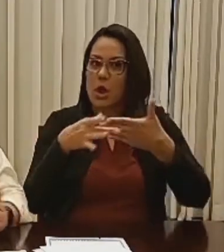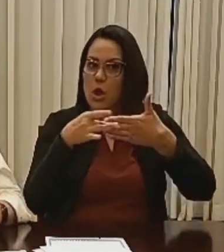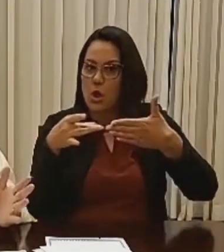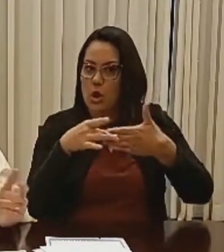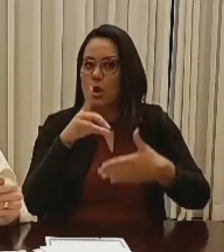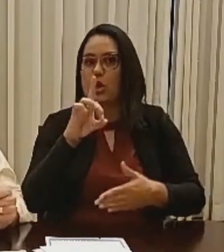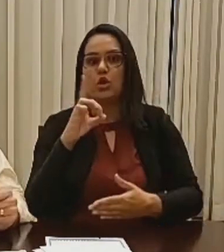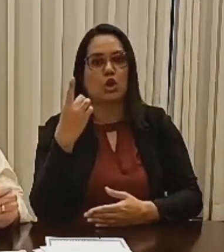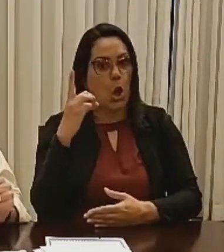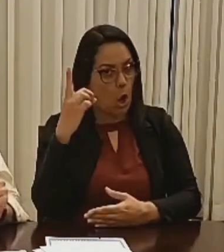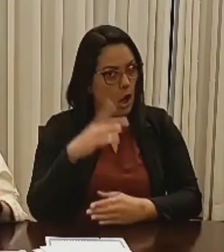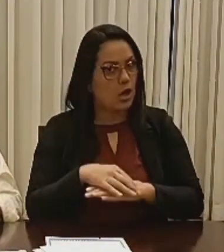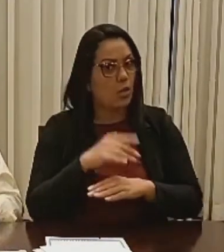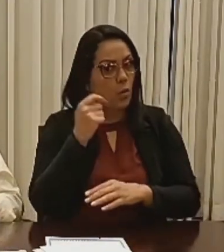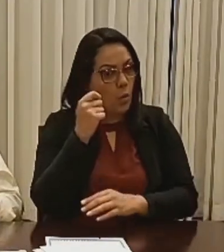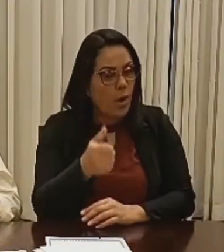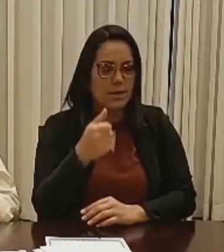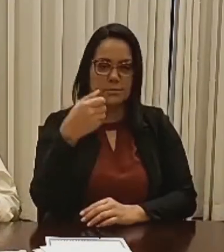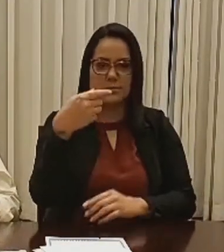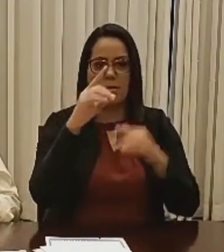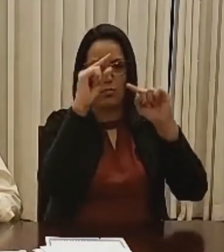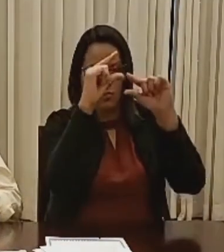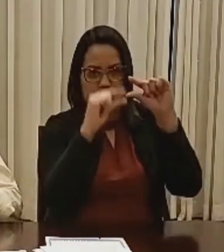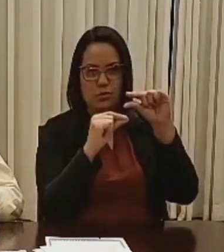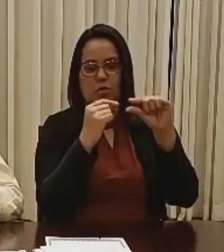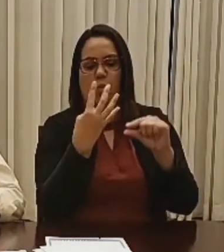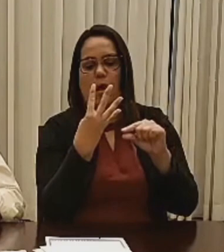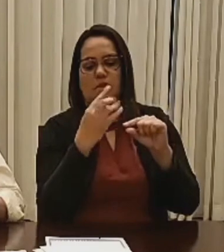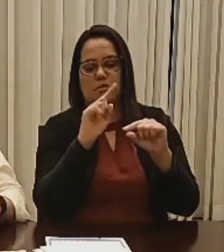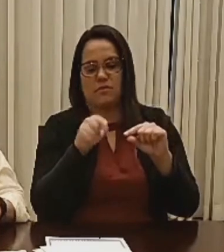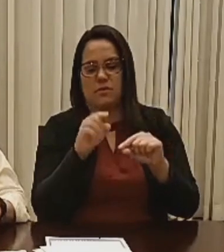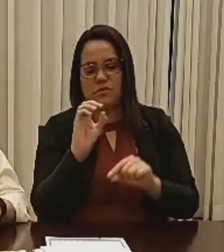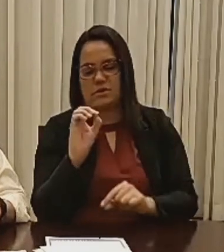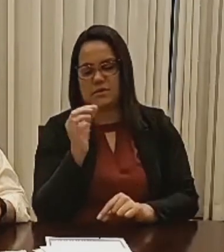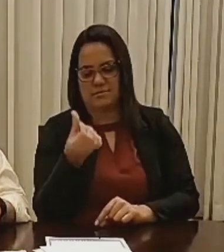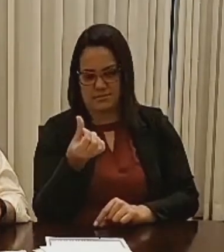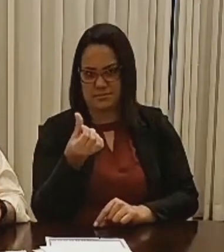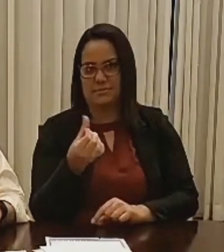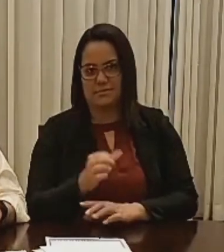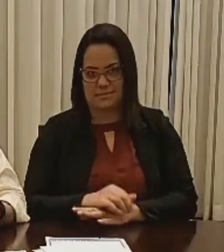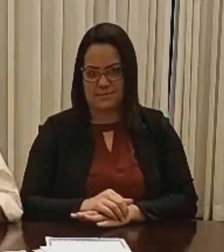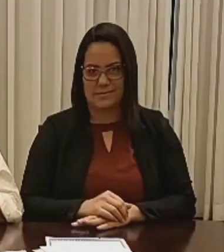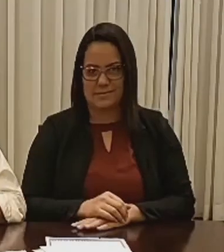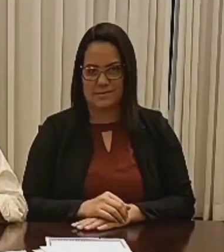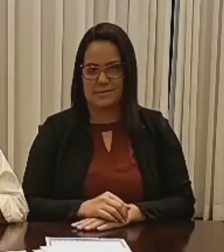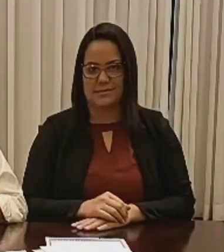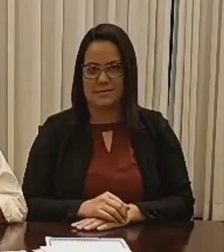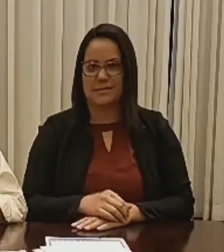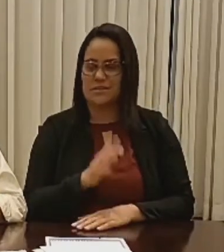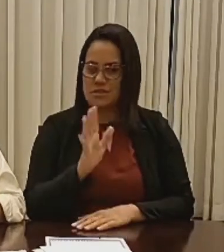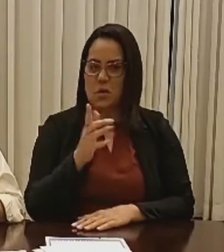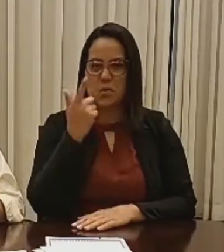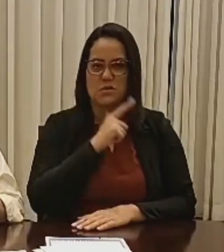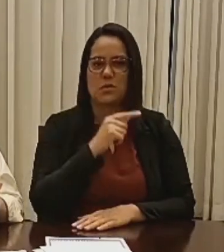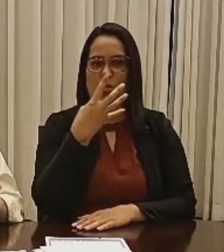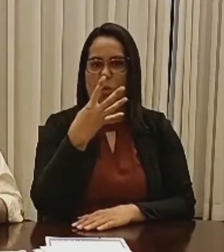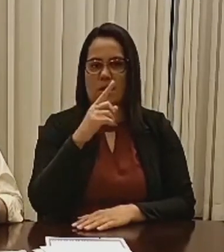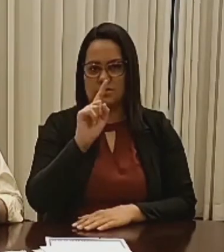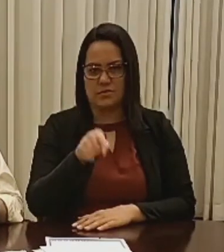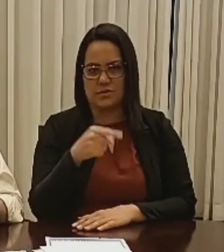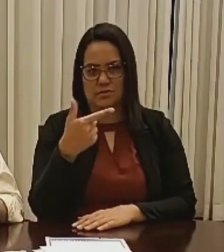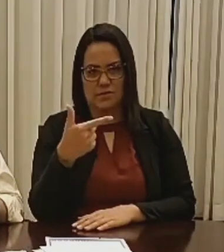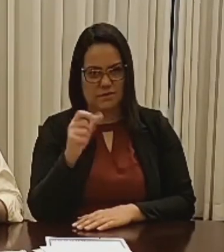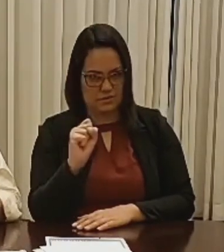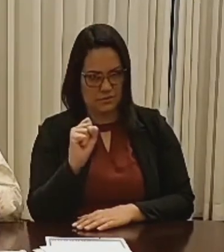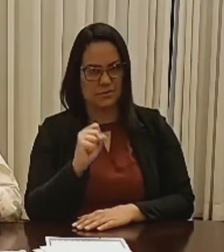fechou quase R$,06. Está R$,06. Quase R$,06. Chegou a bater R$,28, se não me engano.